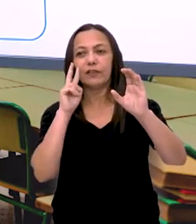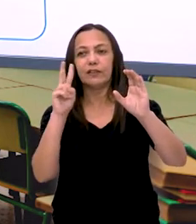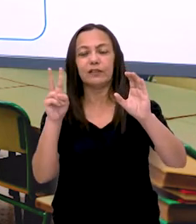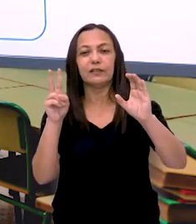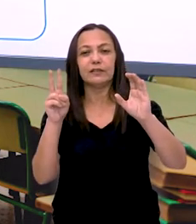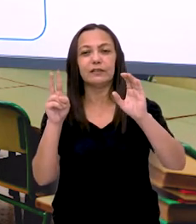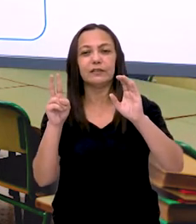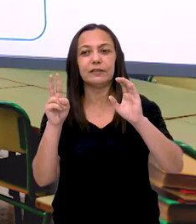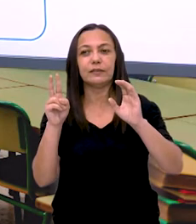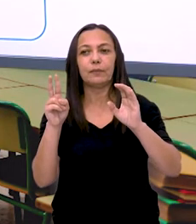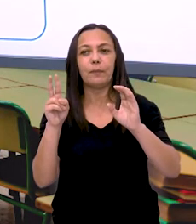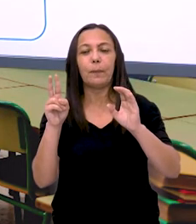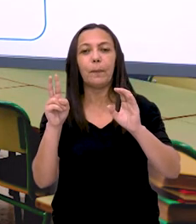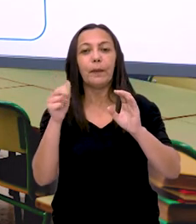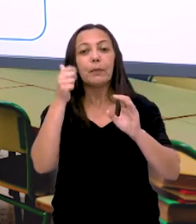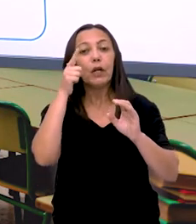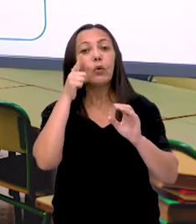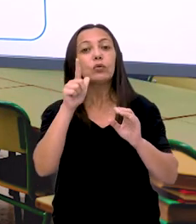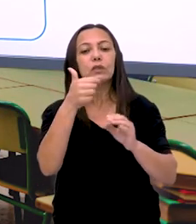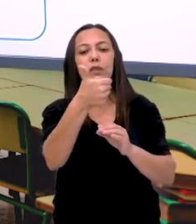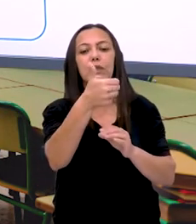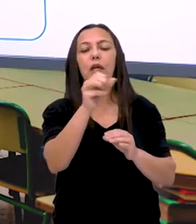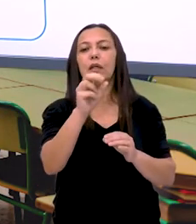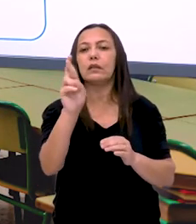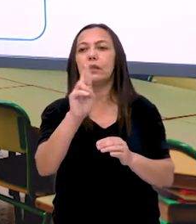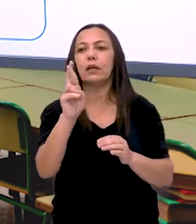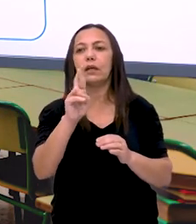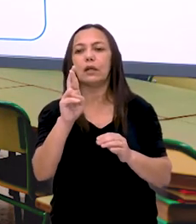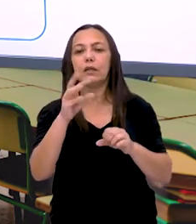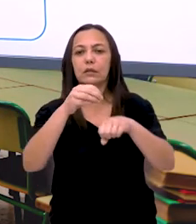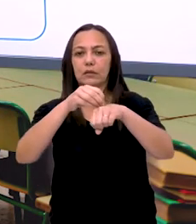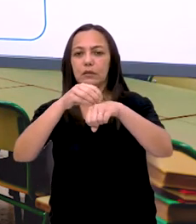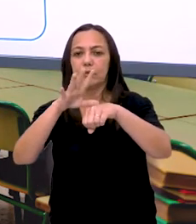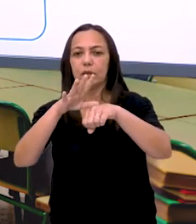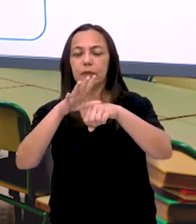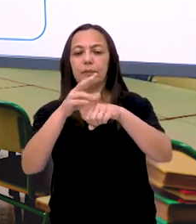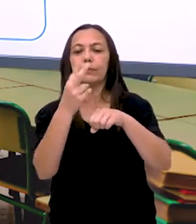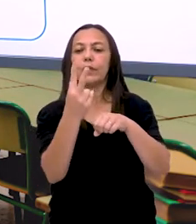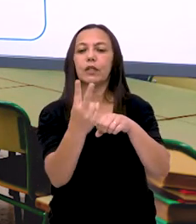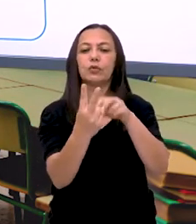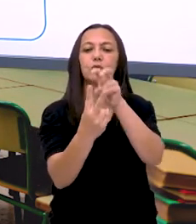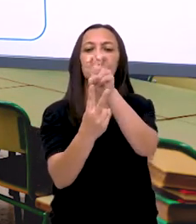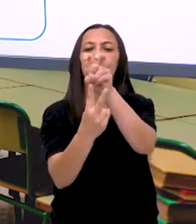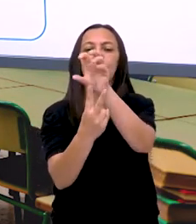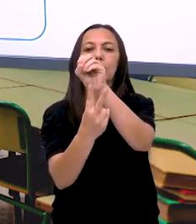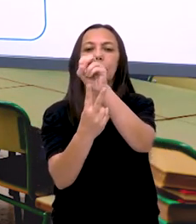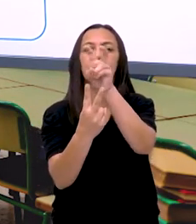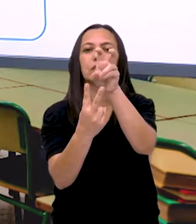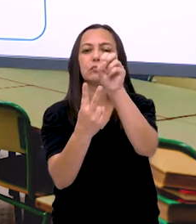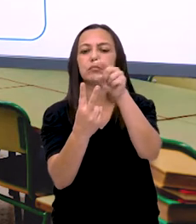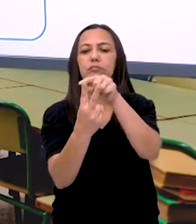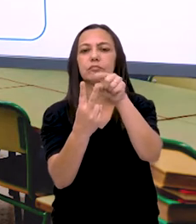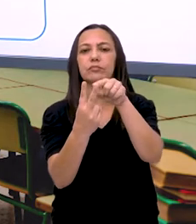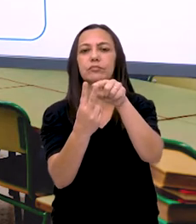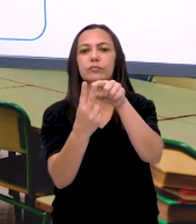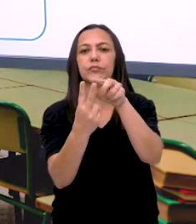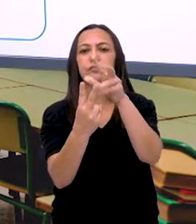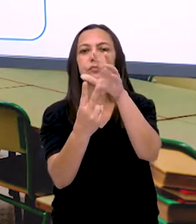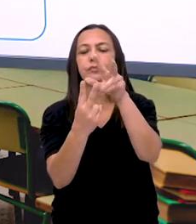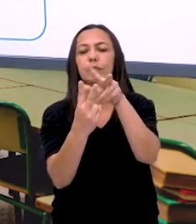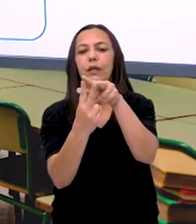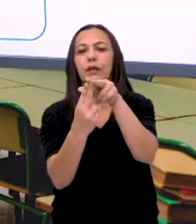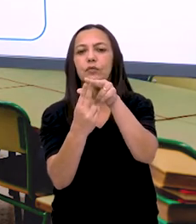as moedinhas. Para dar dez reais. Uma dica. A cada duas moedas. Um real.